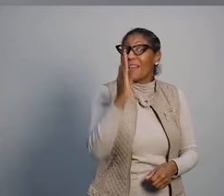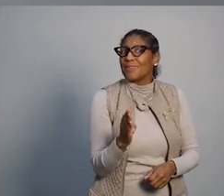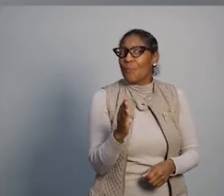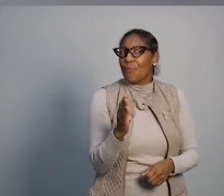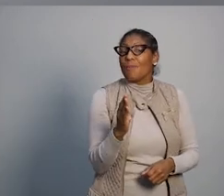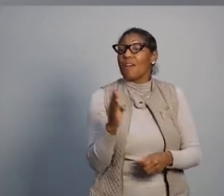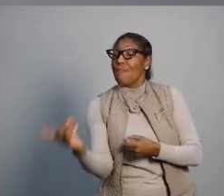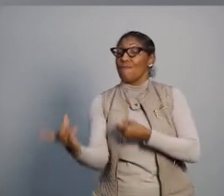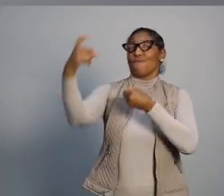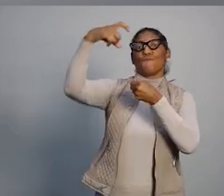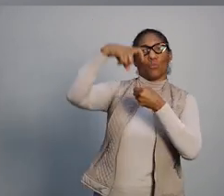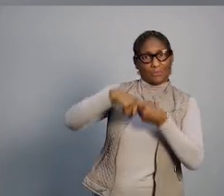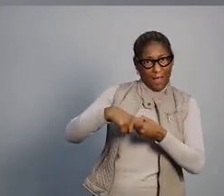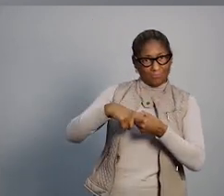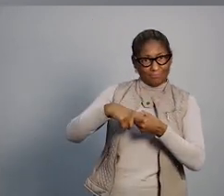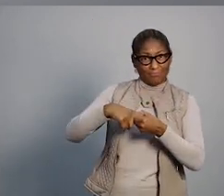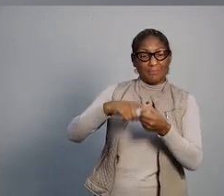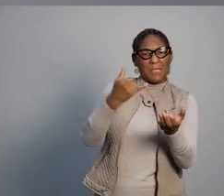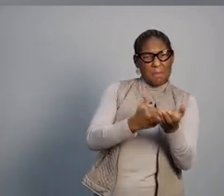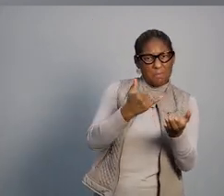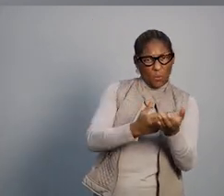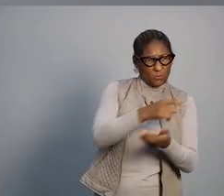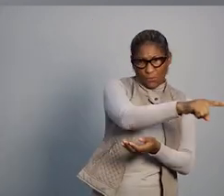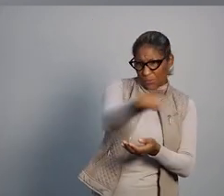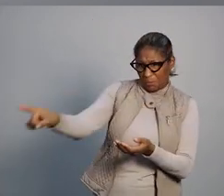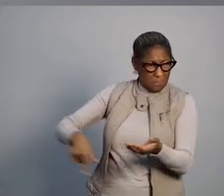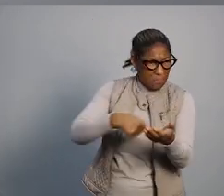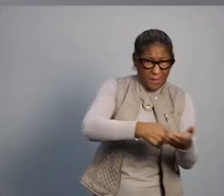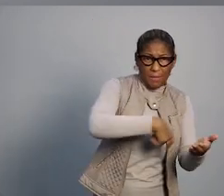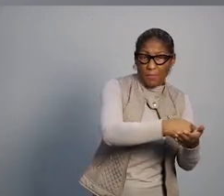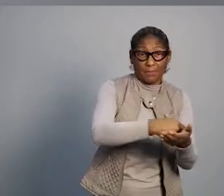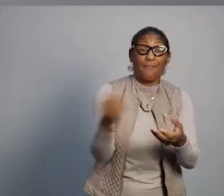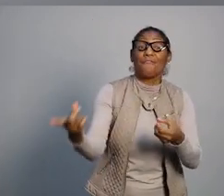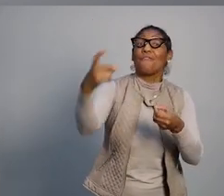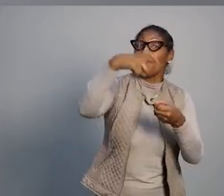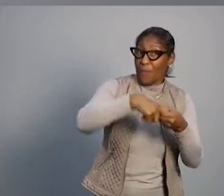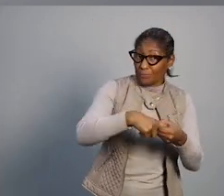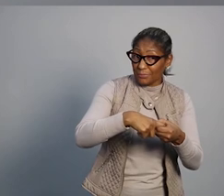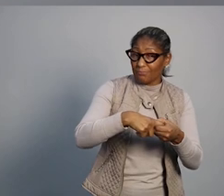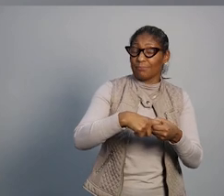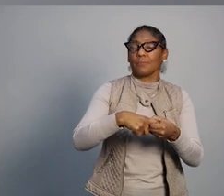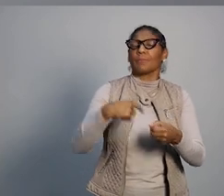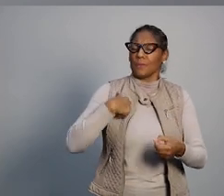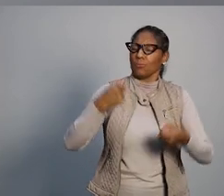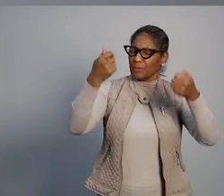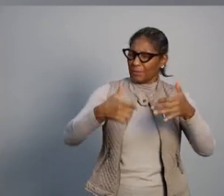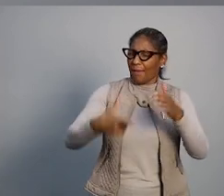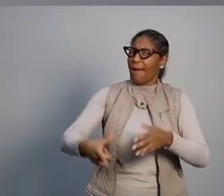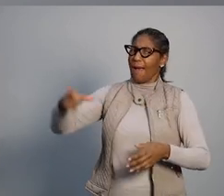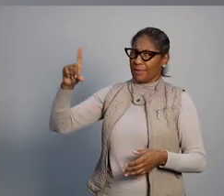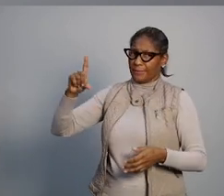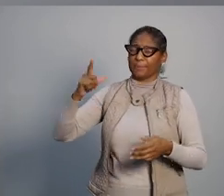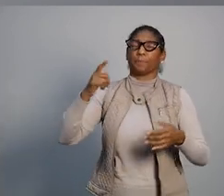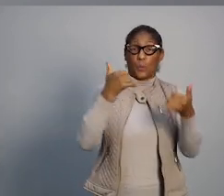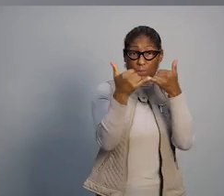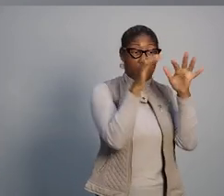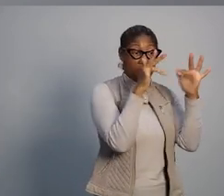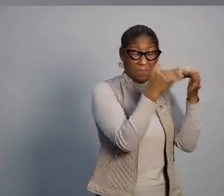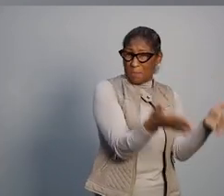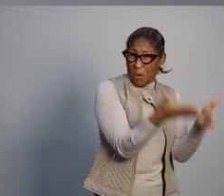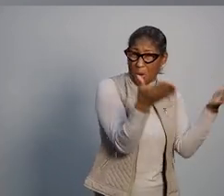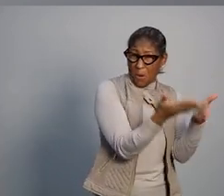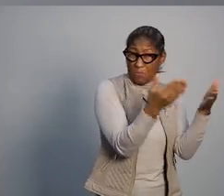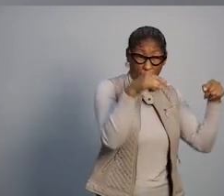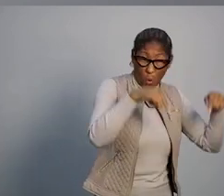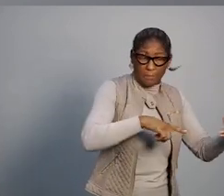Brasil a devolver parte do ônus fiscal suportado pelos cidadãos. Como eu falei antes, as famílias mais pobres no